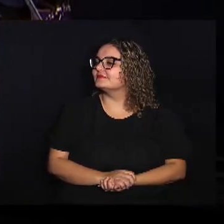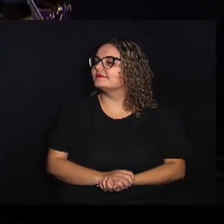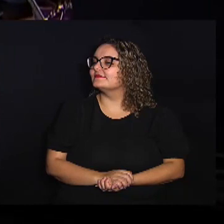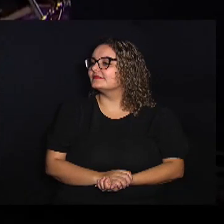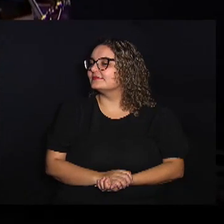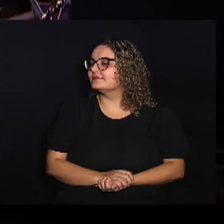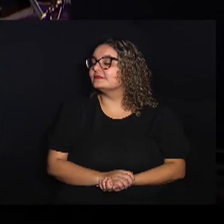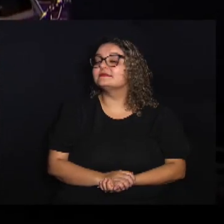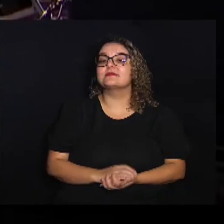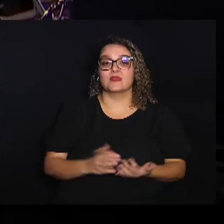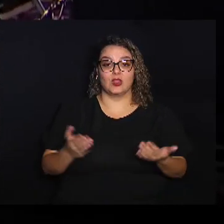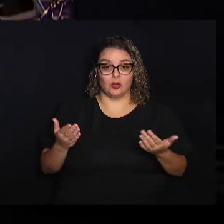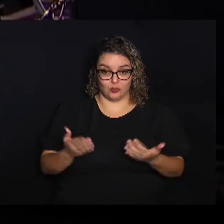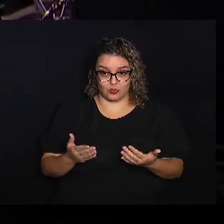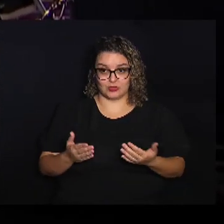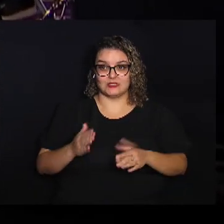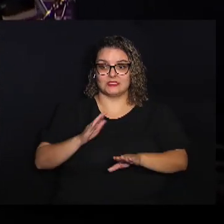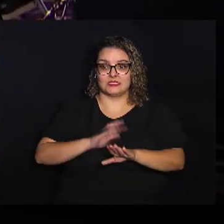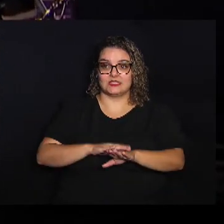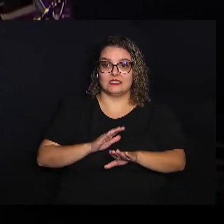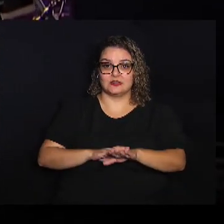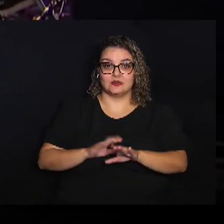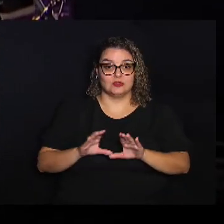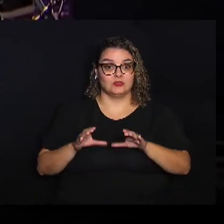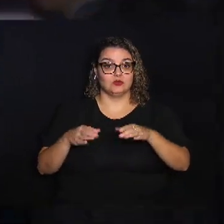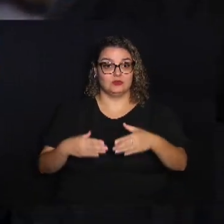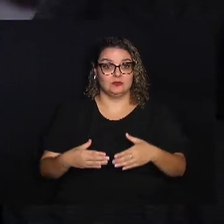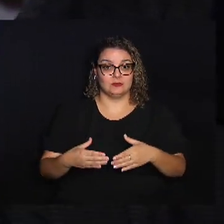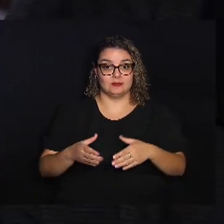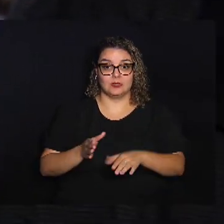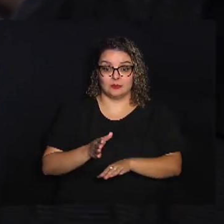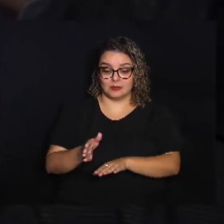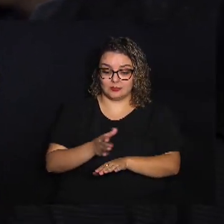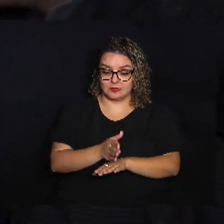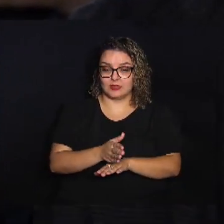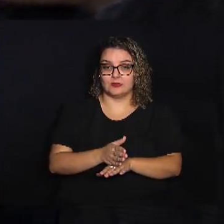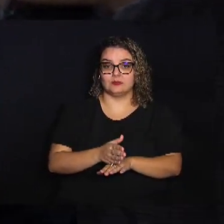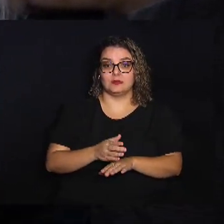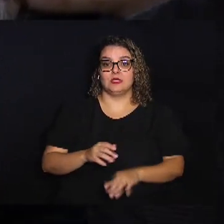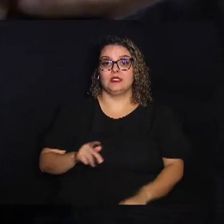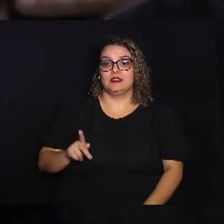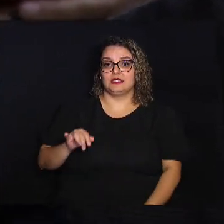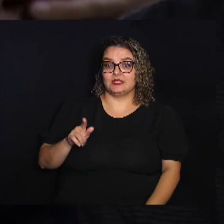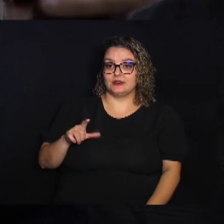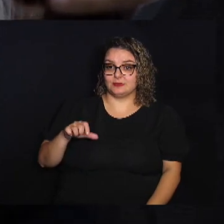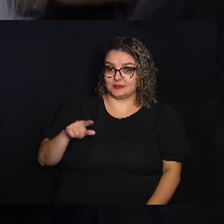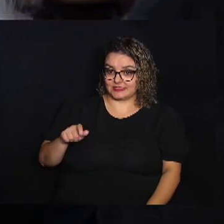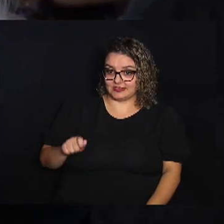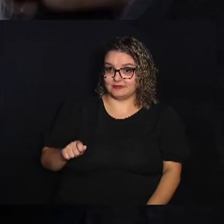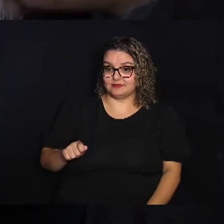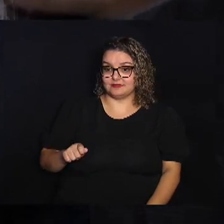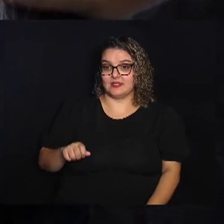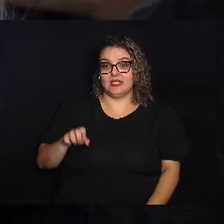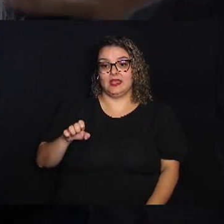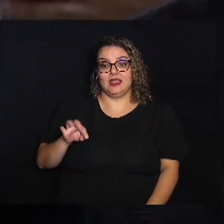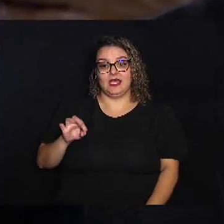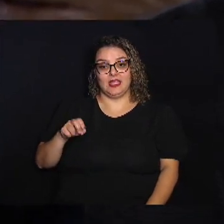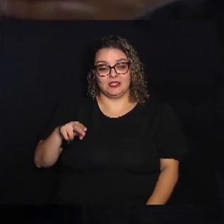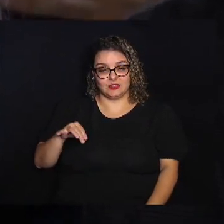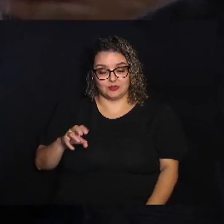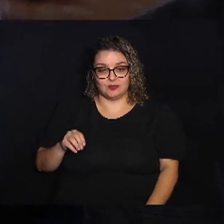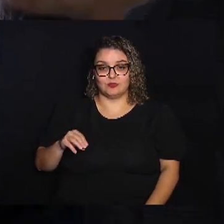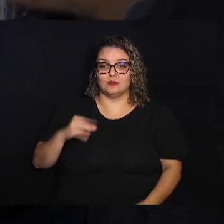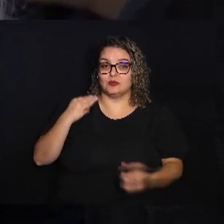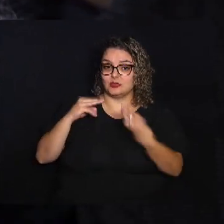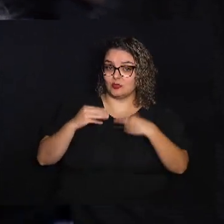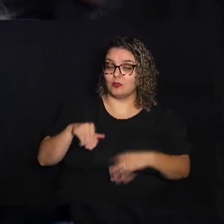Hoje As atividades Do congresso Vão ser direcionadas Para a obra De Kiusa Sete Etnomusicóloga Com mais